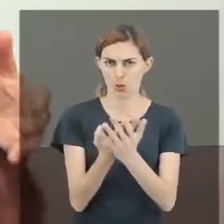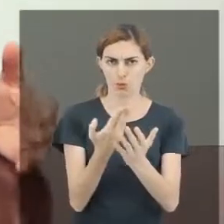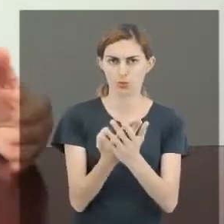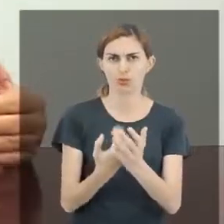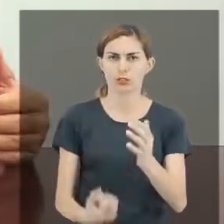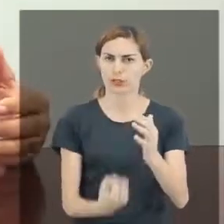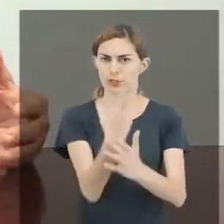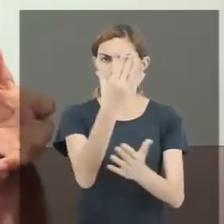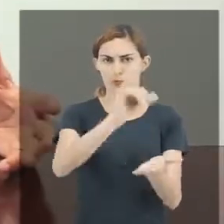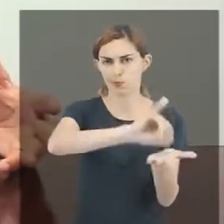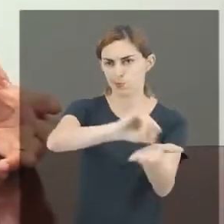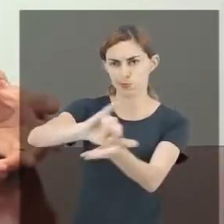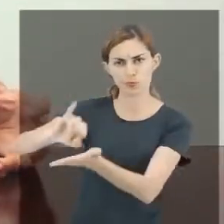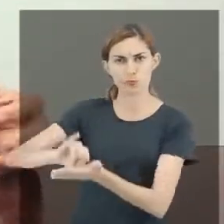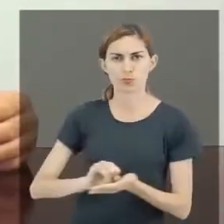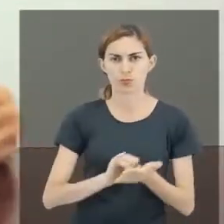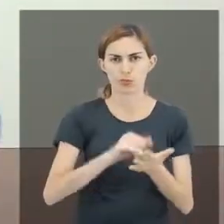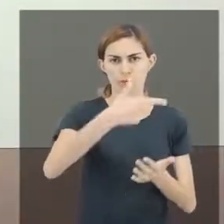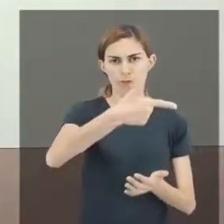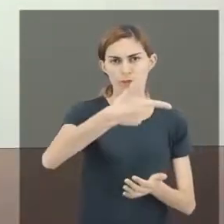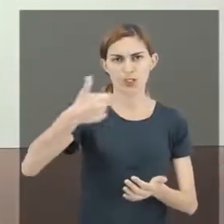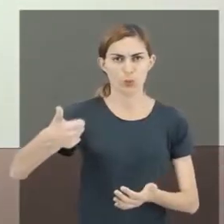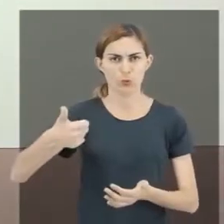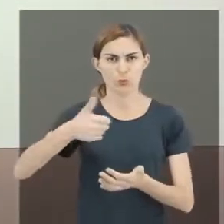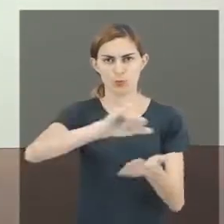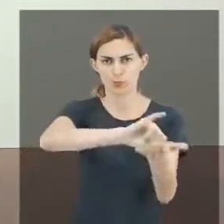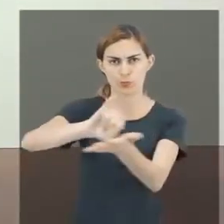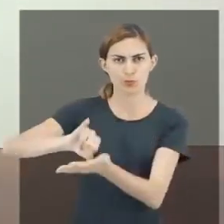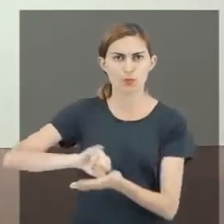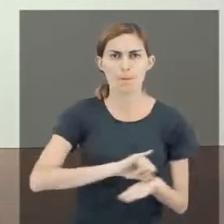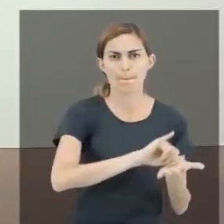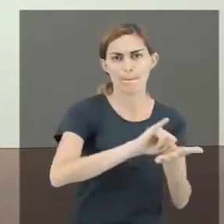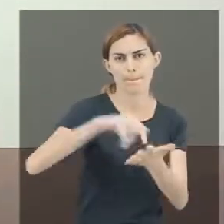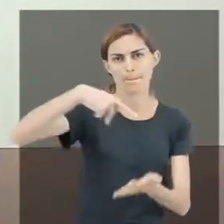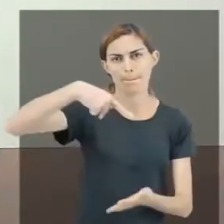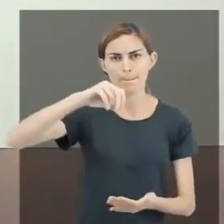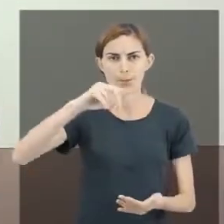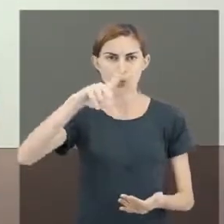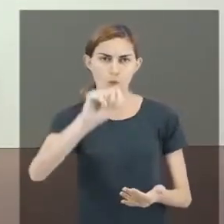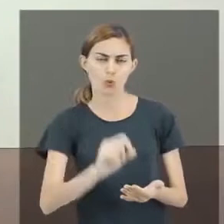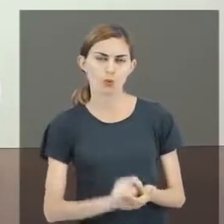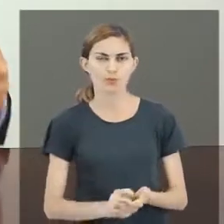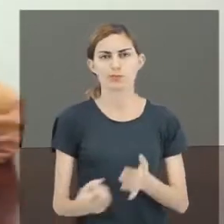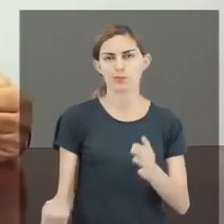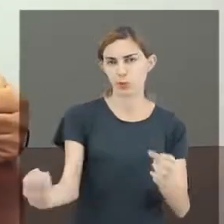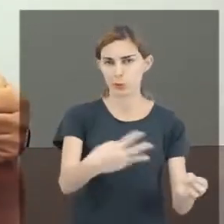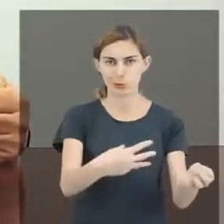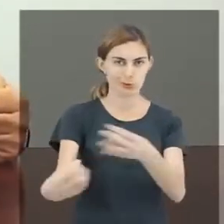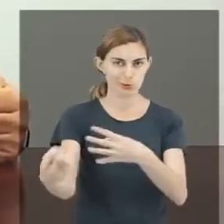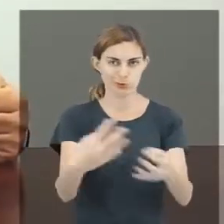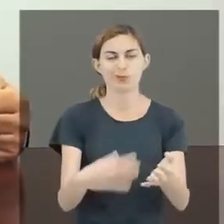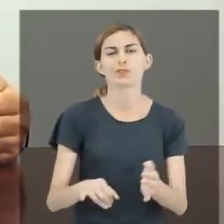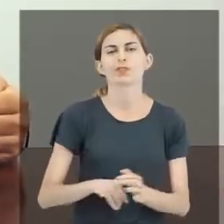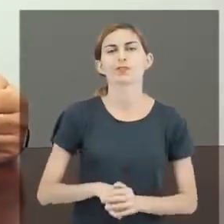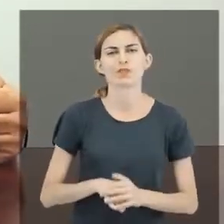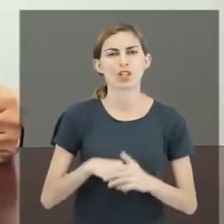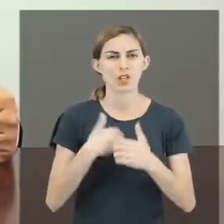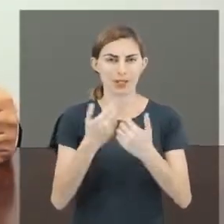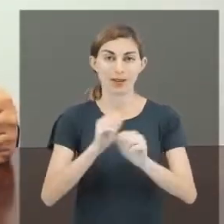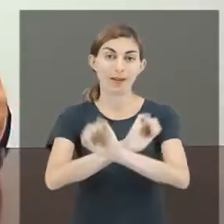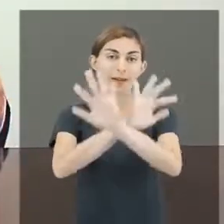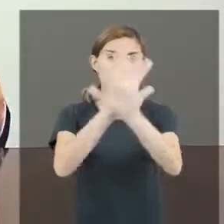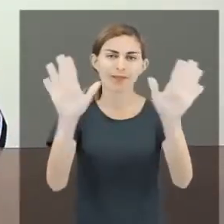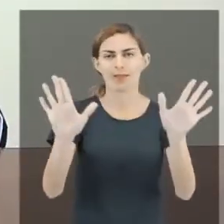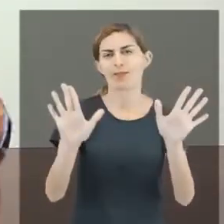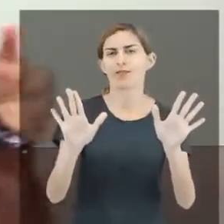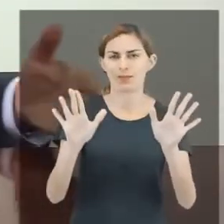criando-se os polos, na época 21 polos, de uma forma muito inovadora, mas ele fica muito claro para a